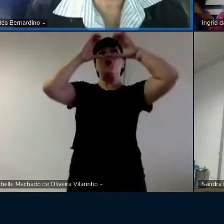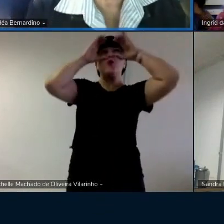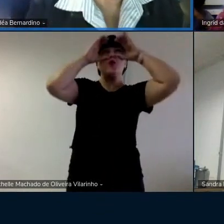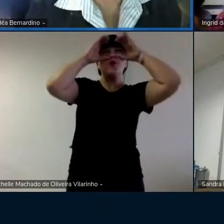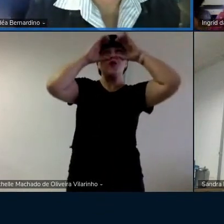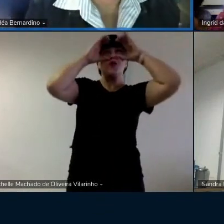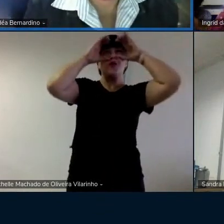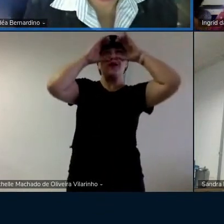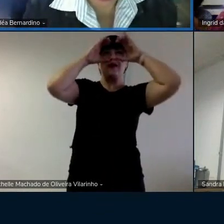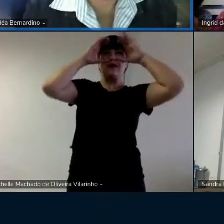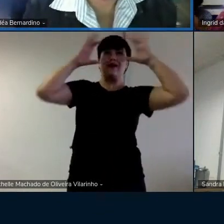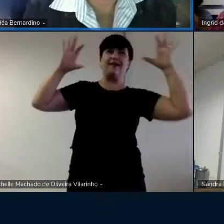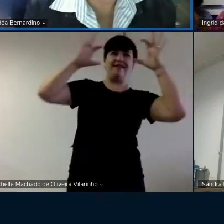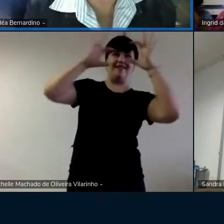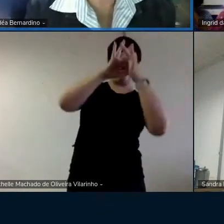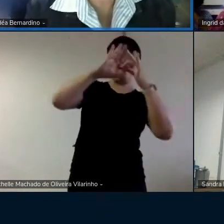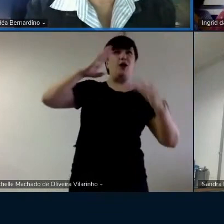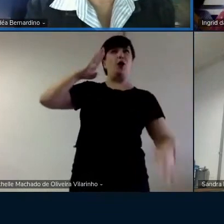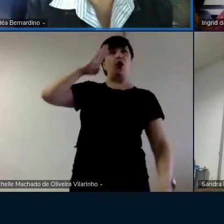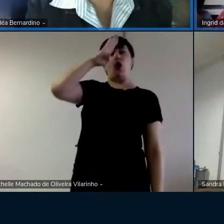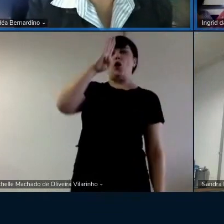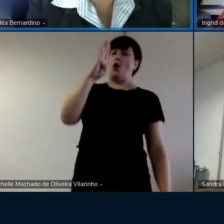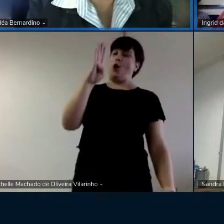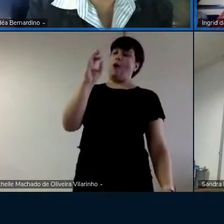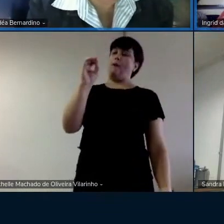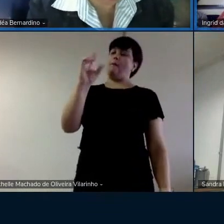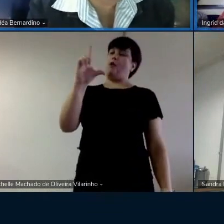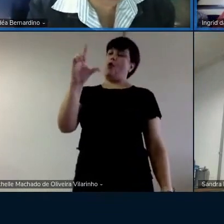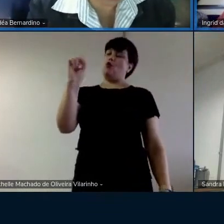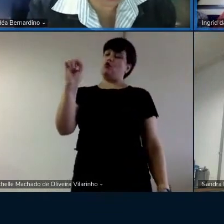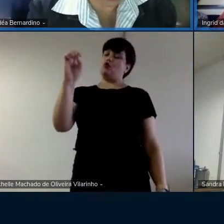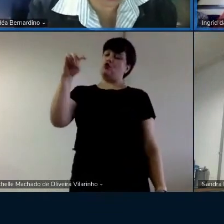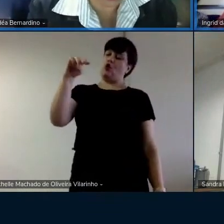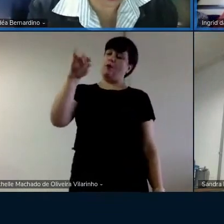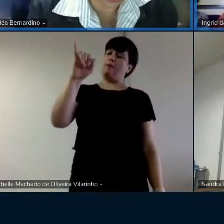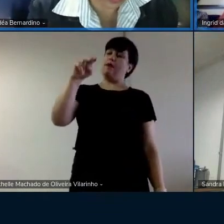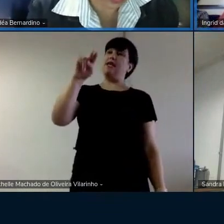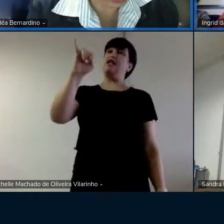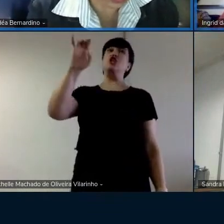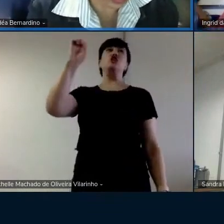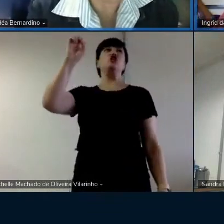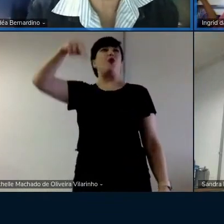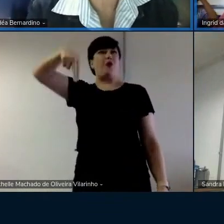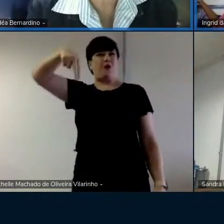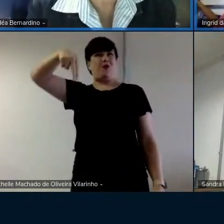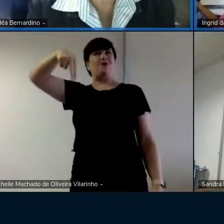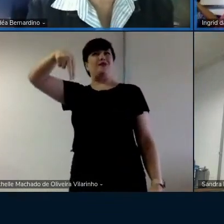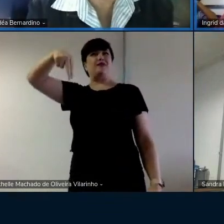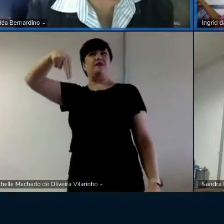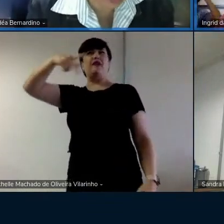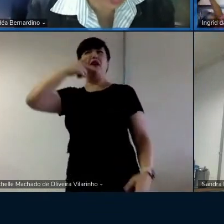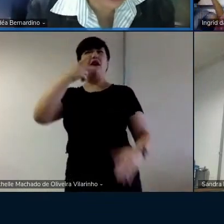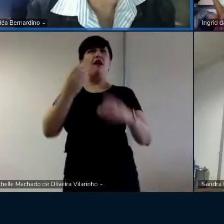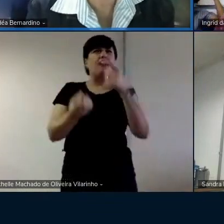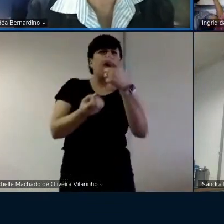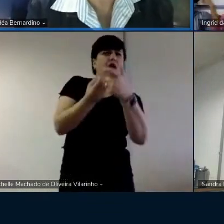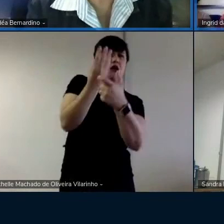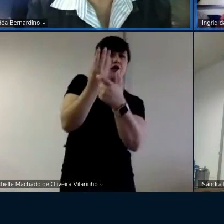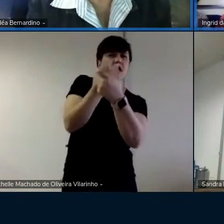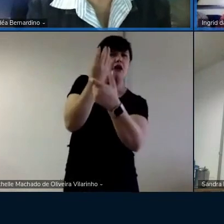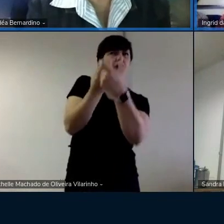Será que a pessoa que cria uma palavra dessa não tem como um neologismo, não tem